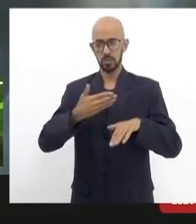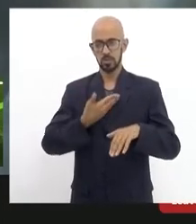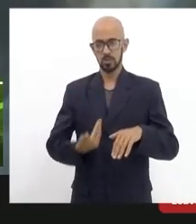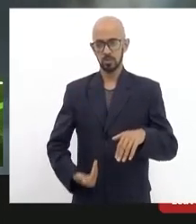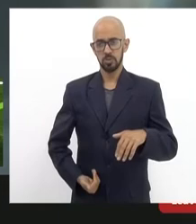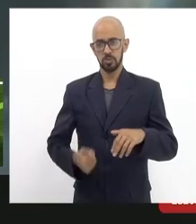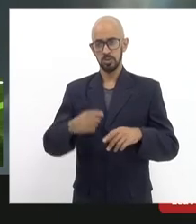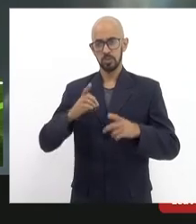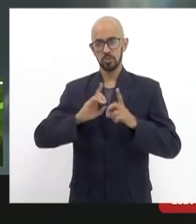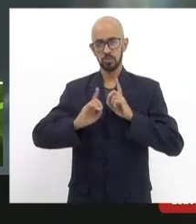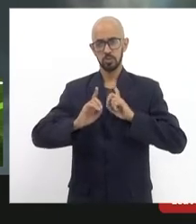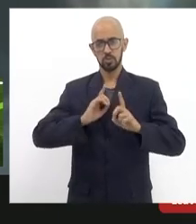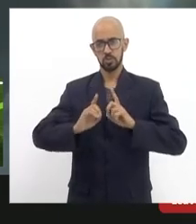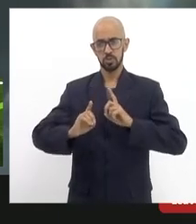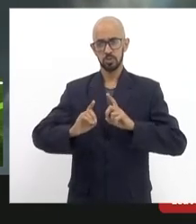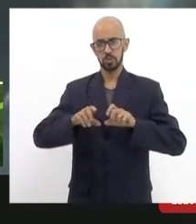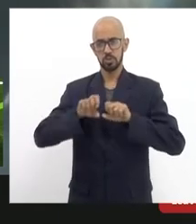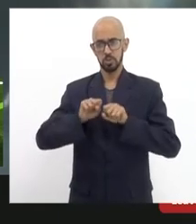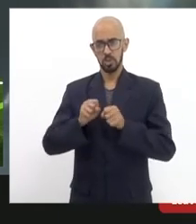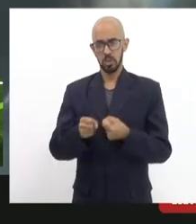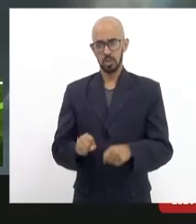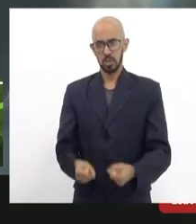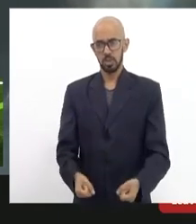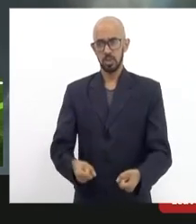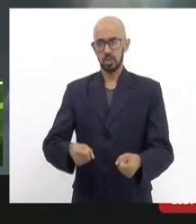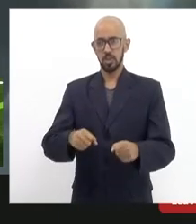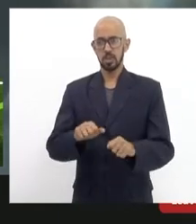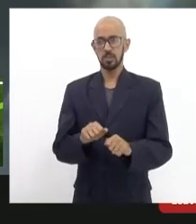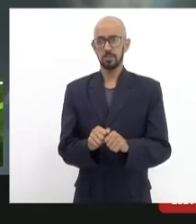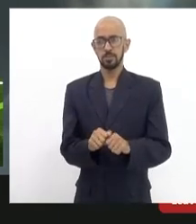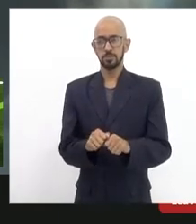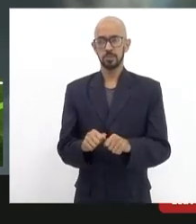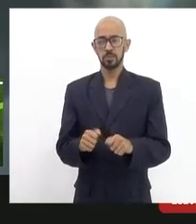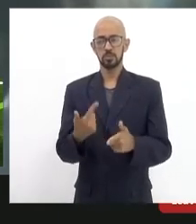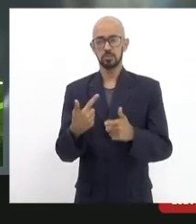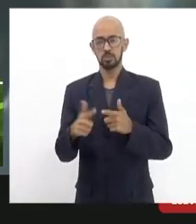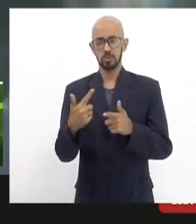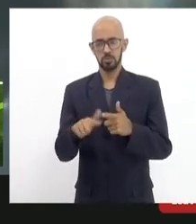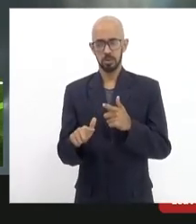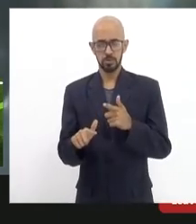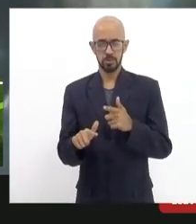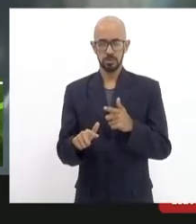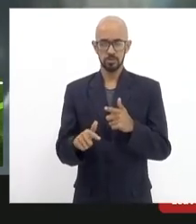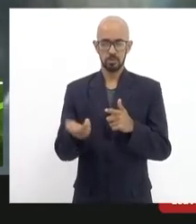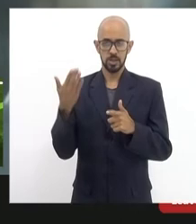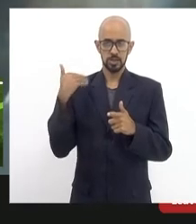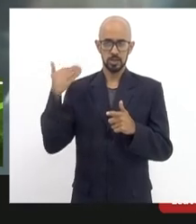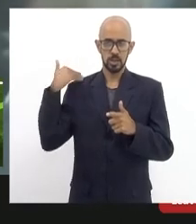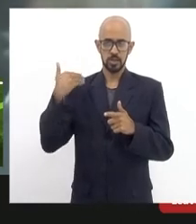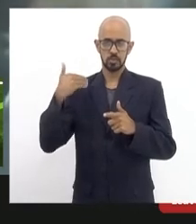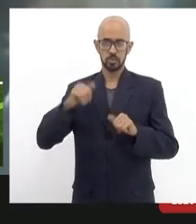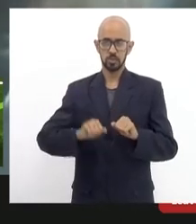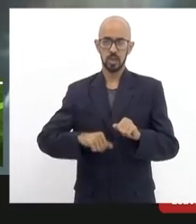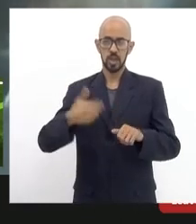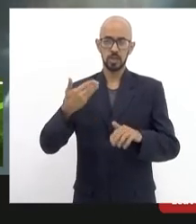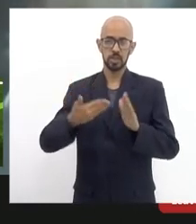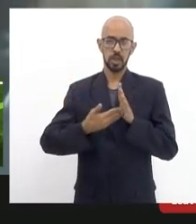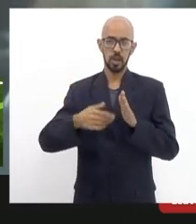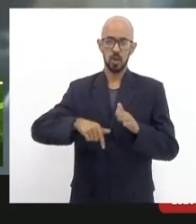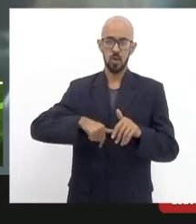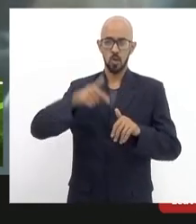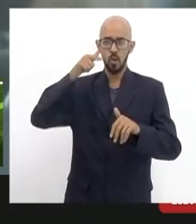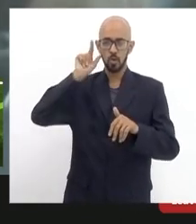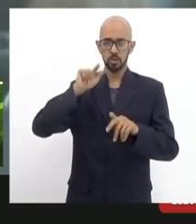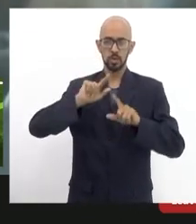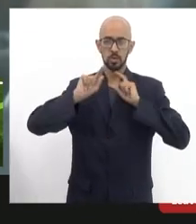os desmandos do Estado de gestões passadas e até ontem porque eu